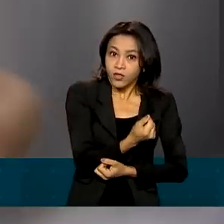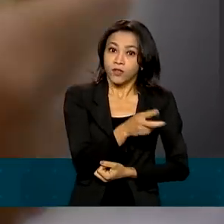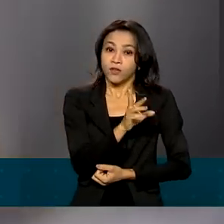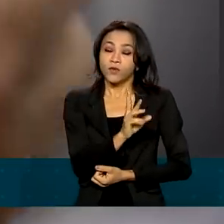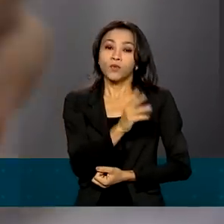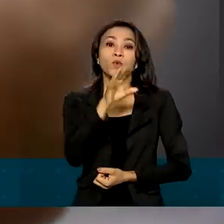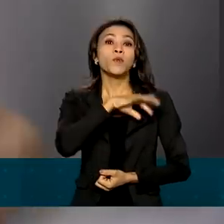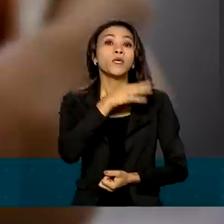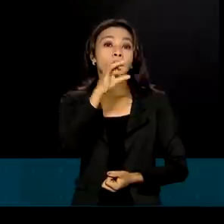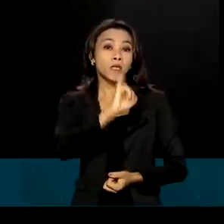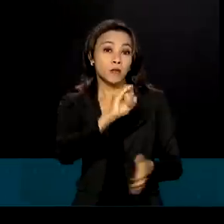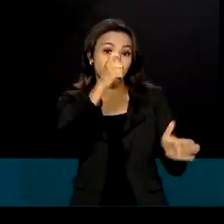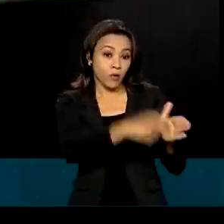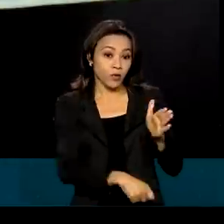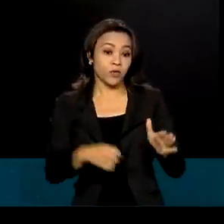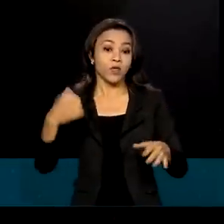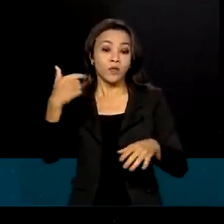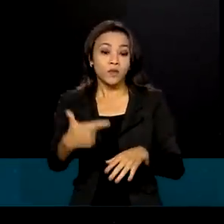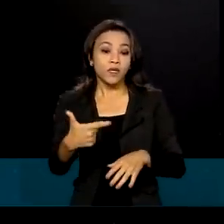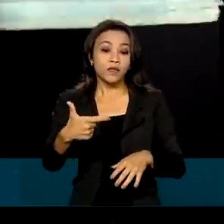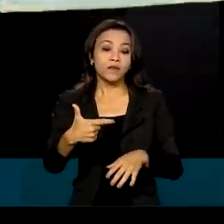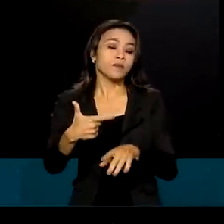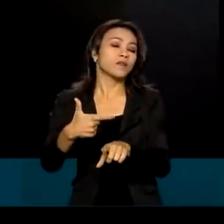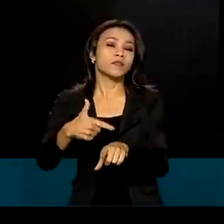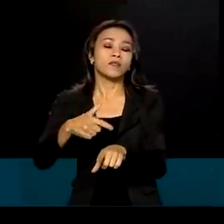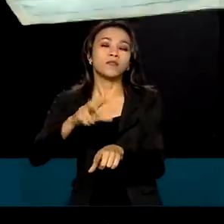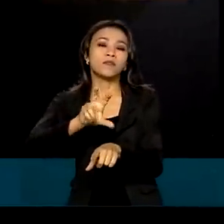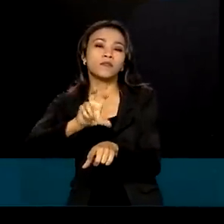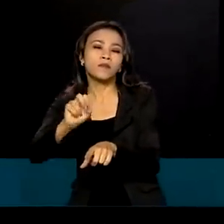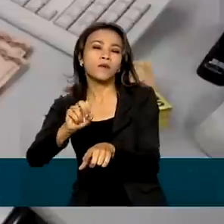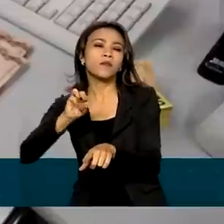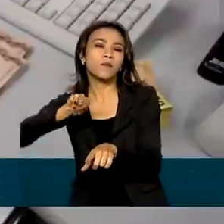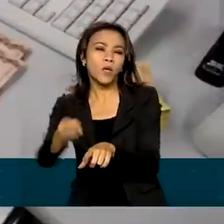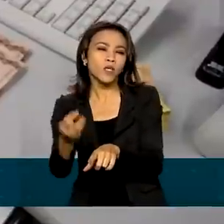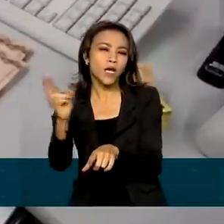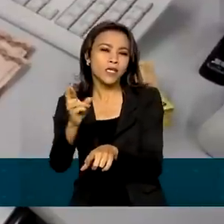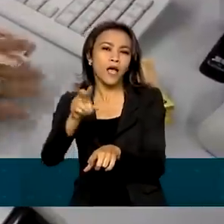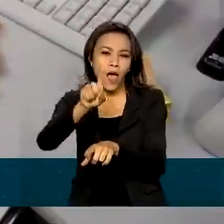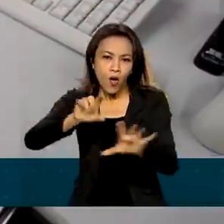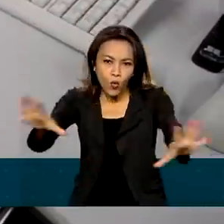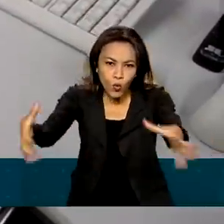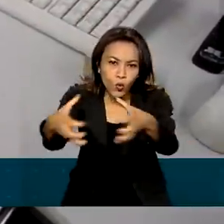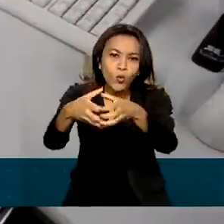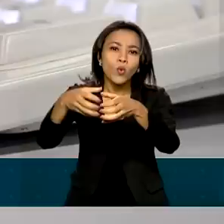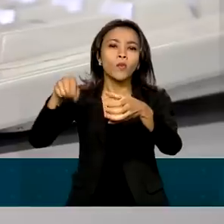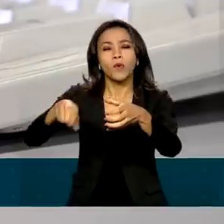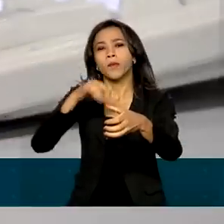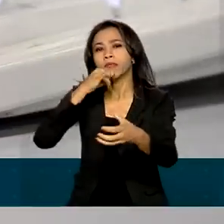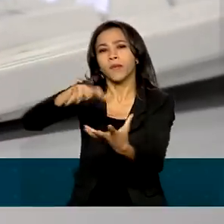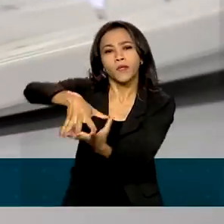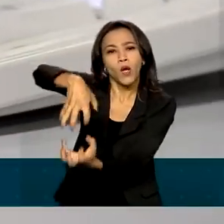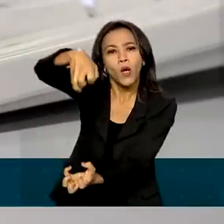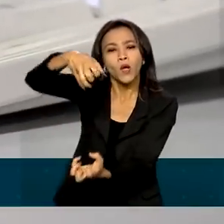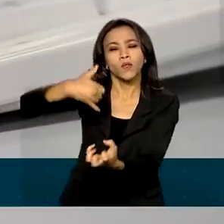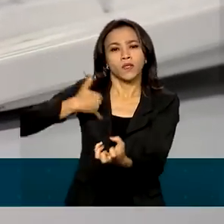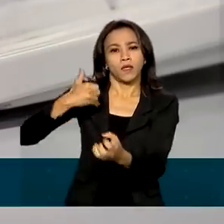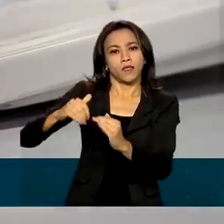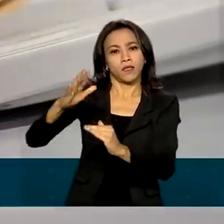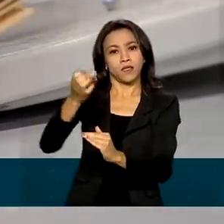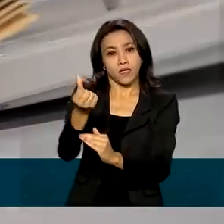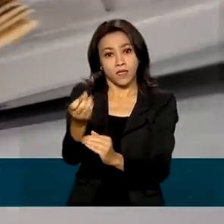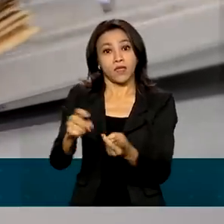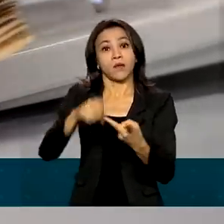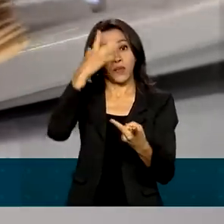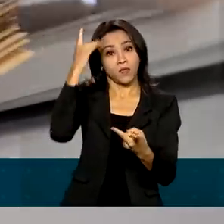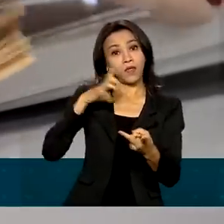total, 265 milhões de reais serão pagos para aqueles públicos que têm prioridade legal. Os idosos com mais de 60 anos, pessoas com